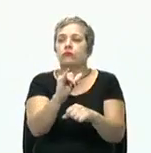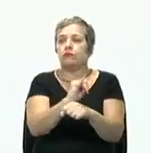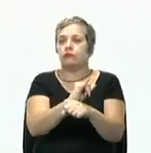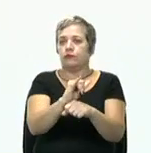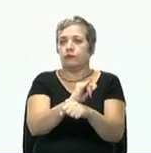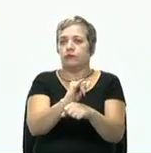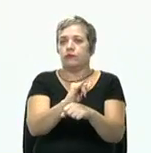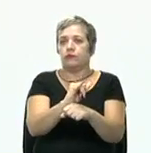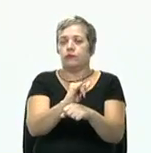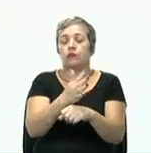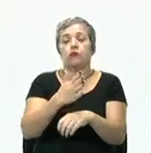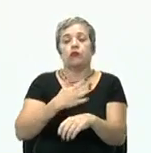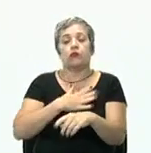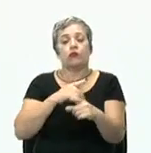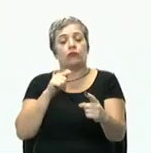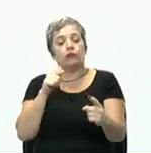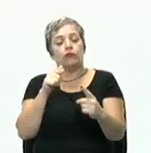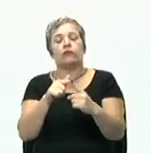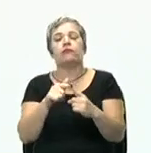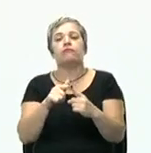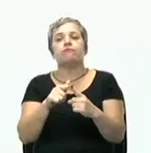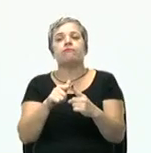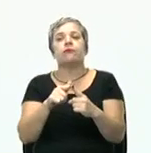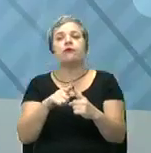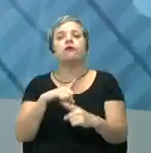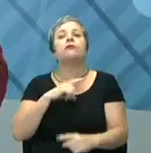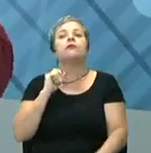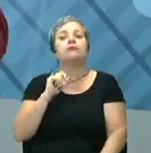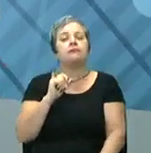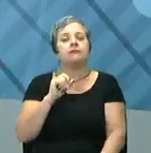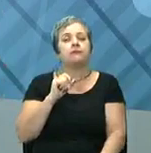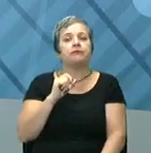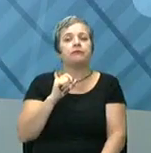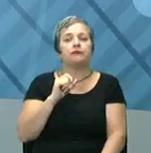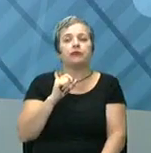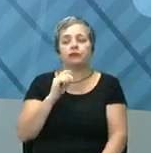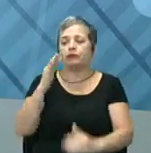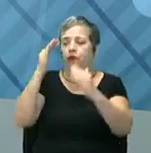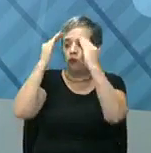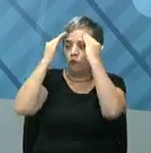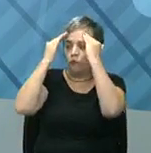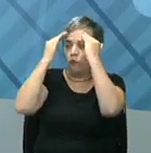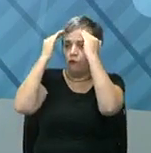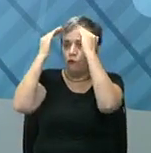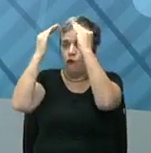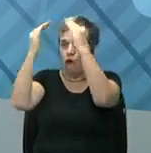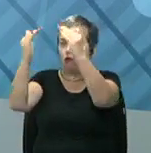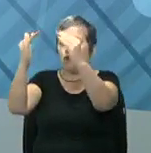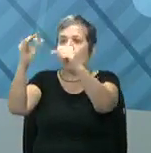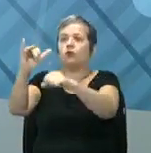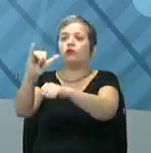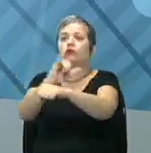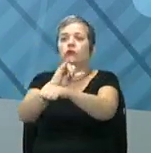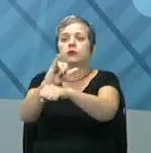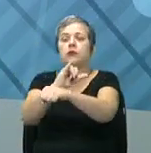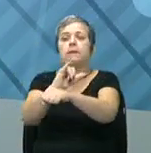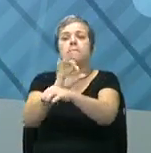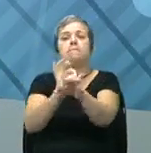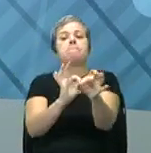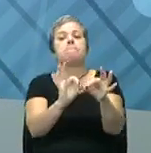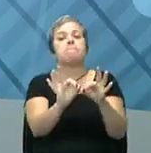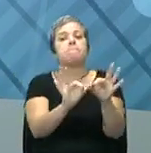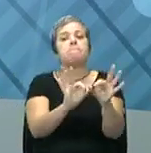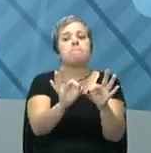A partir dos meus objetivos estratégicos, eu vou fazer o quê? Vou focar em estratégias. Planejamento. Meu